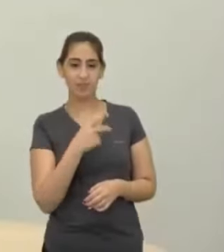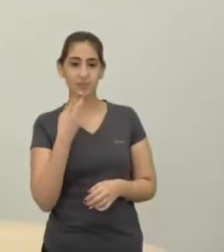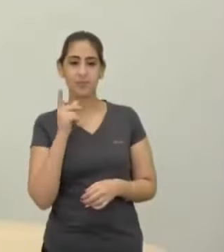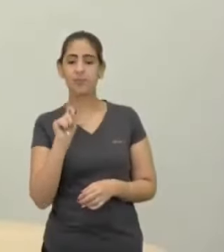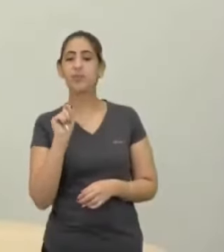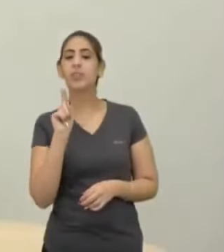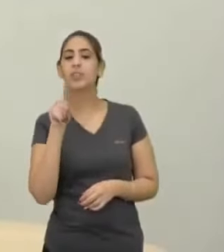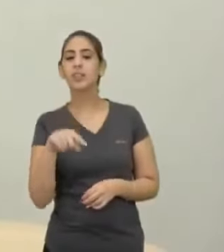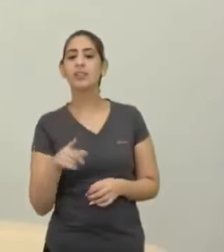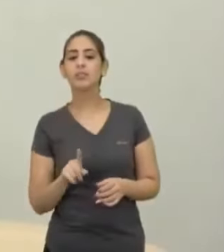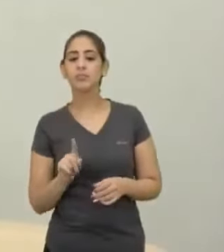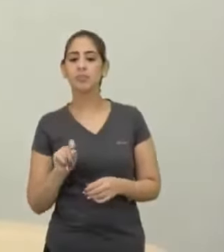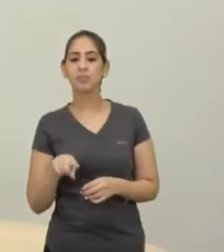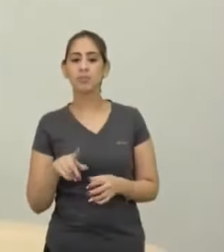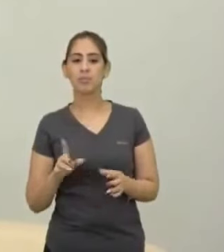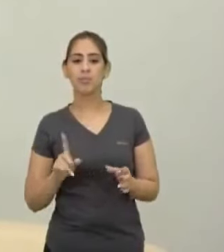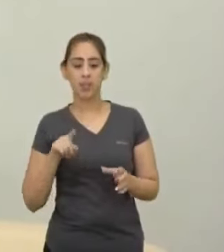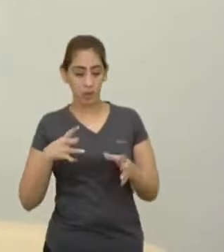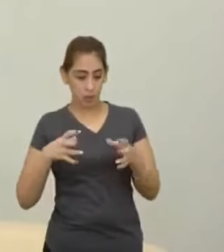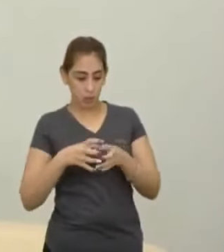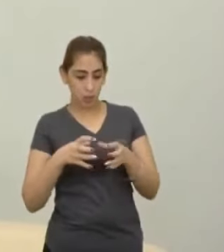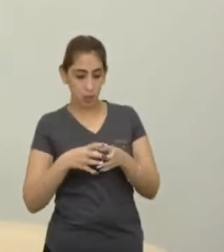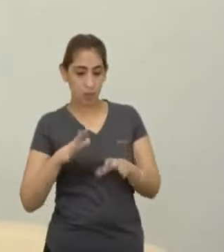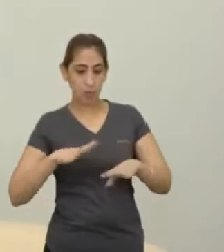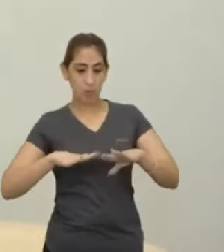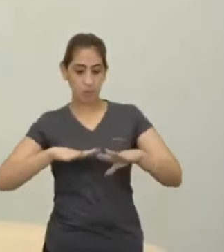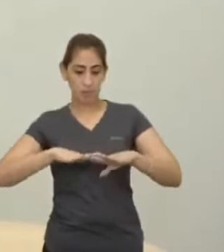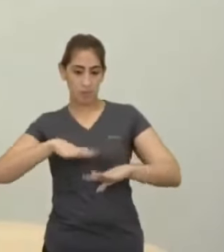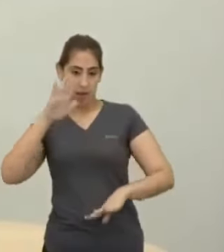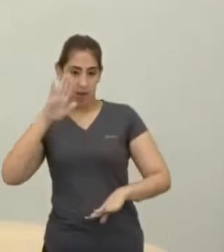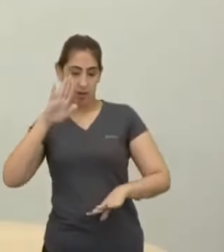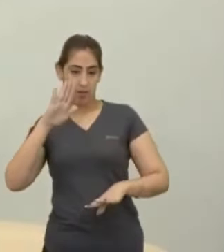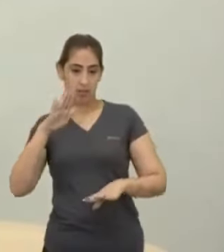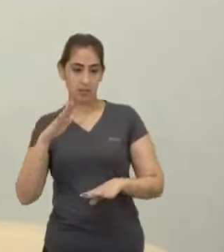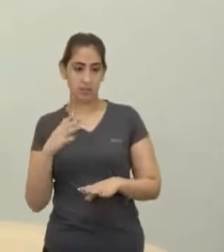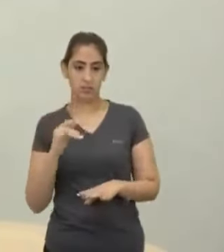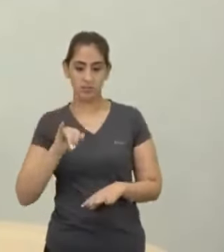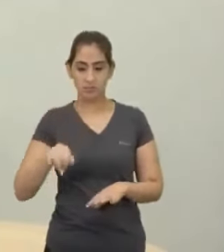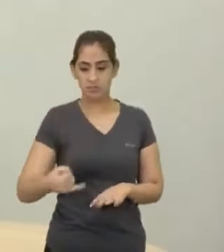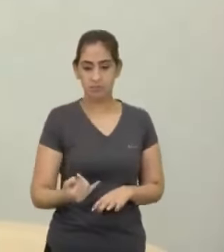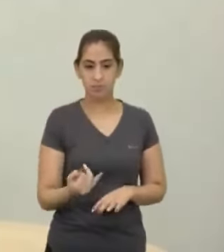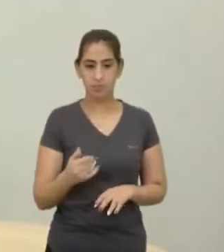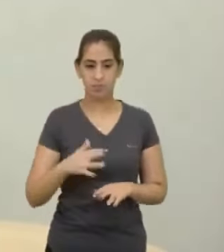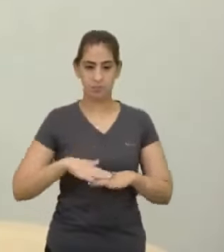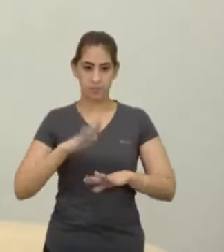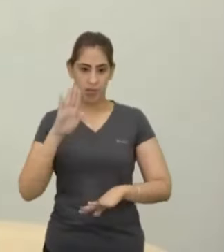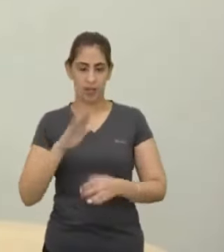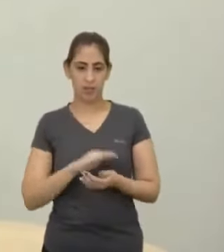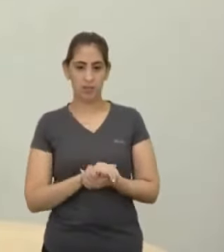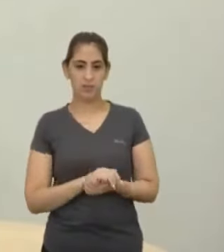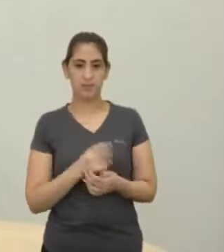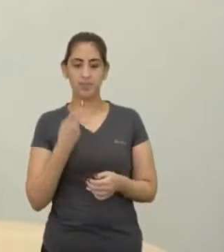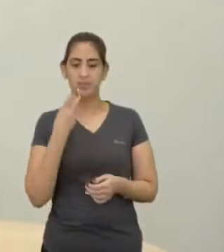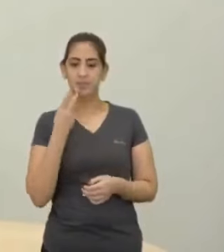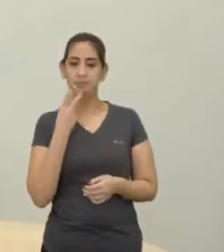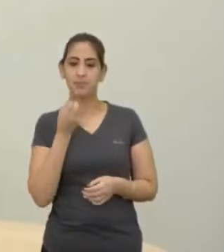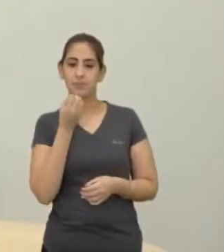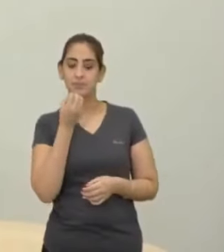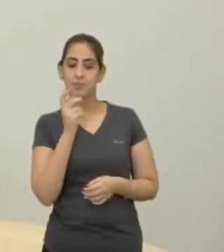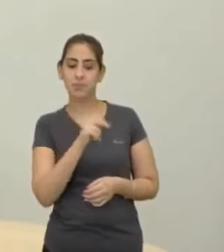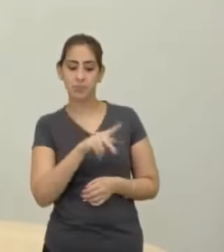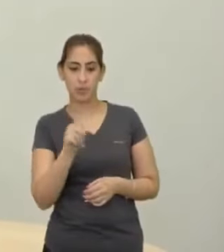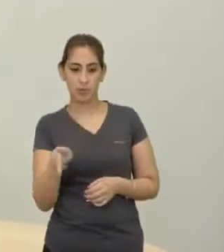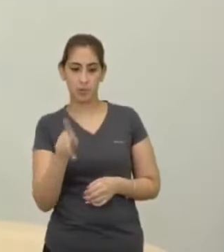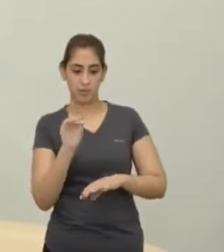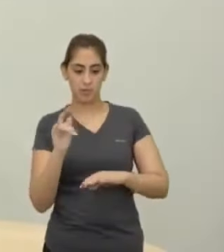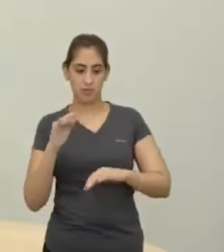grupo, né? Um grupo com mais privilégios Um grupo menor Inclusive eu vou aproveitar aqui a fala E dar boa tarde pro Fernanda